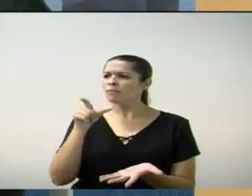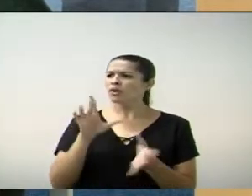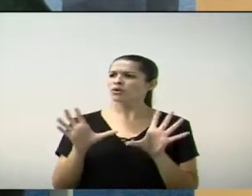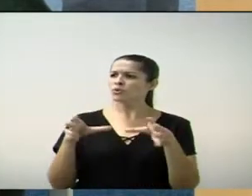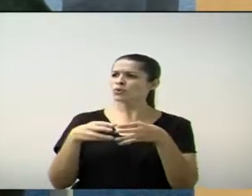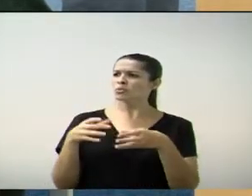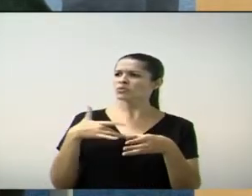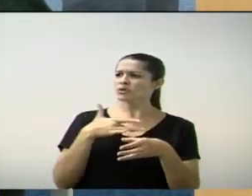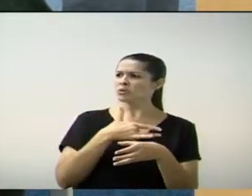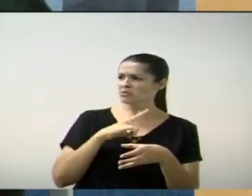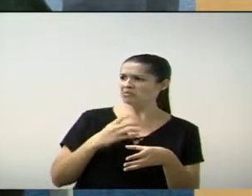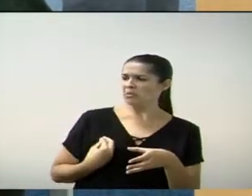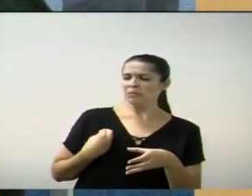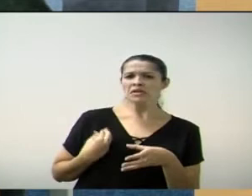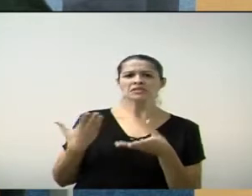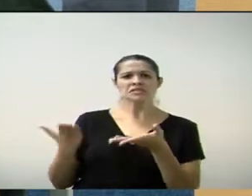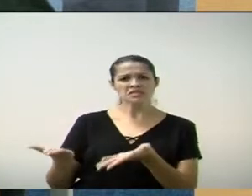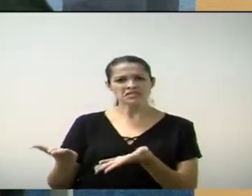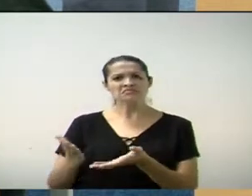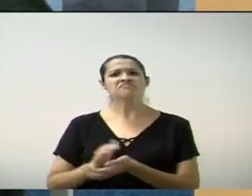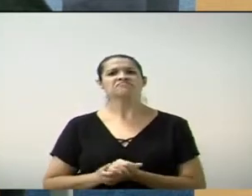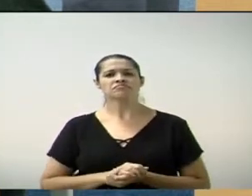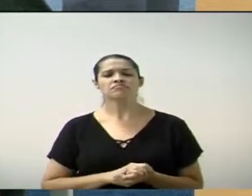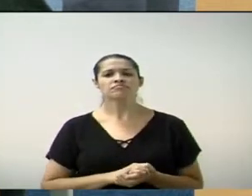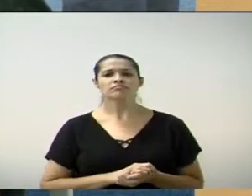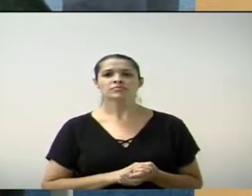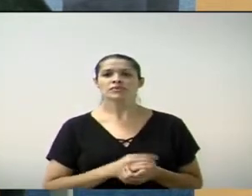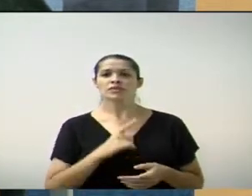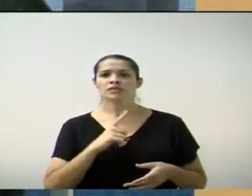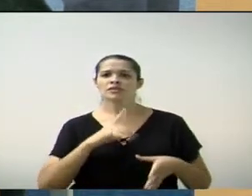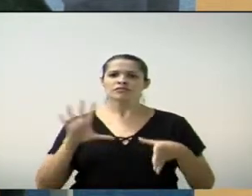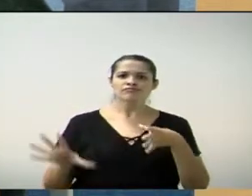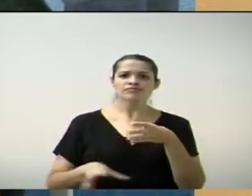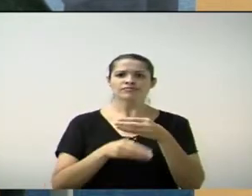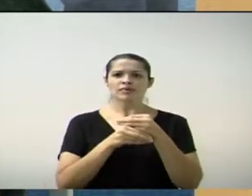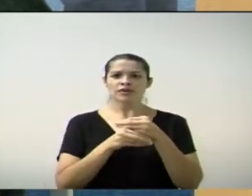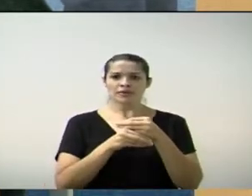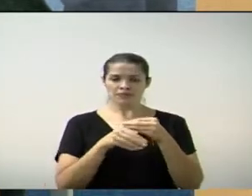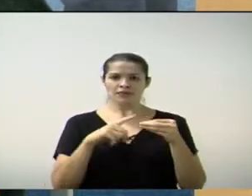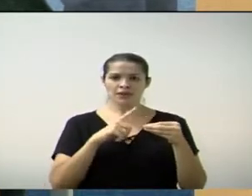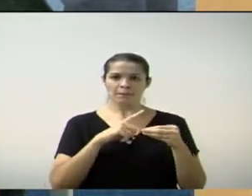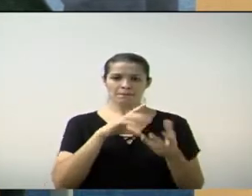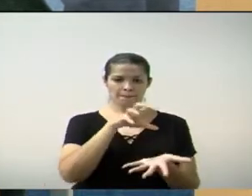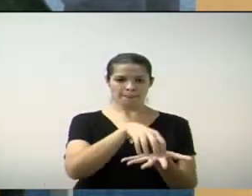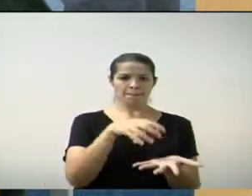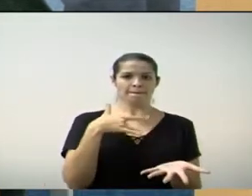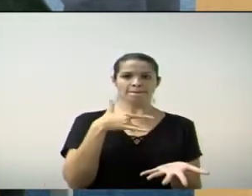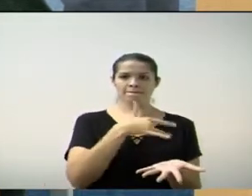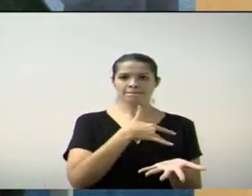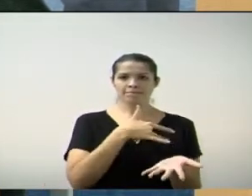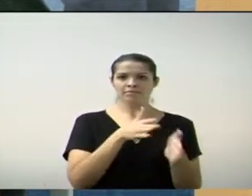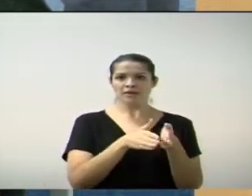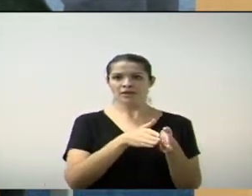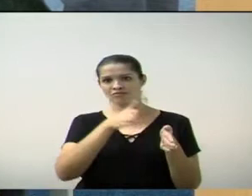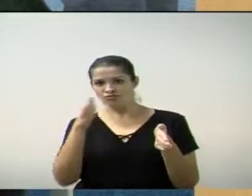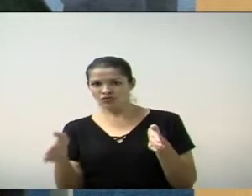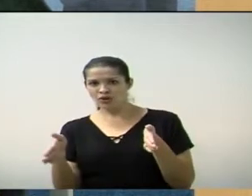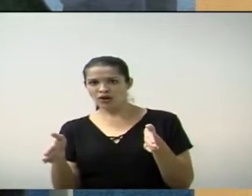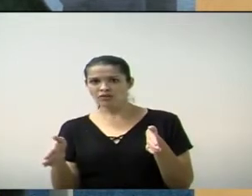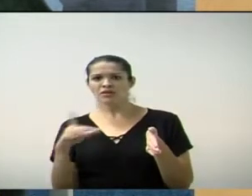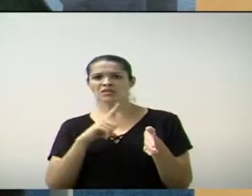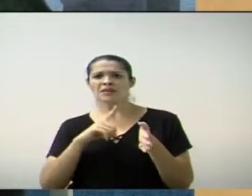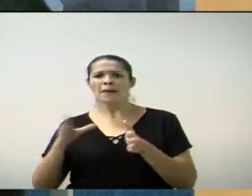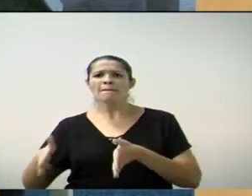presente e tem o anexo ali ao lado da UBS que está passível de invasão e tudo